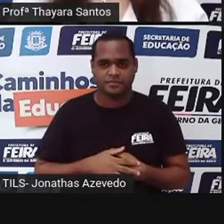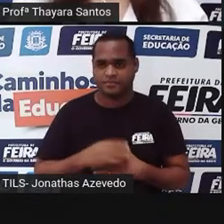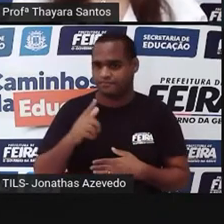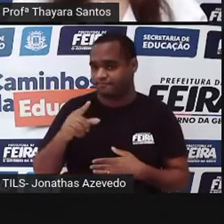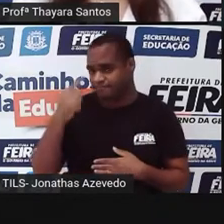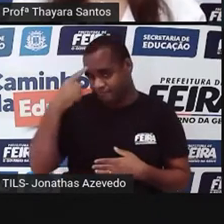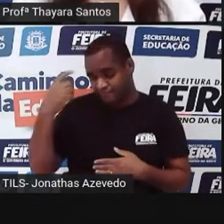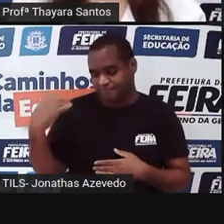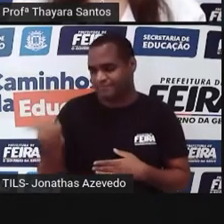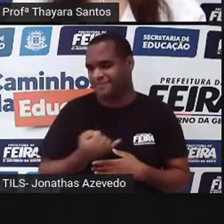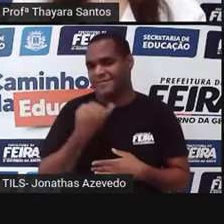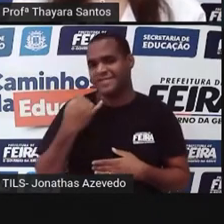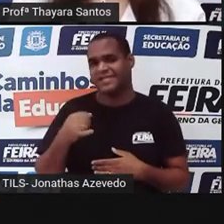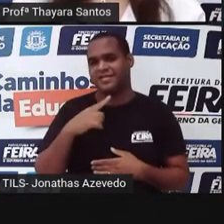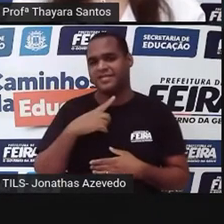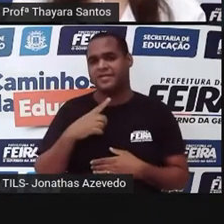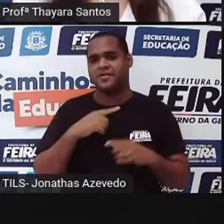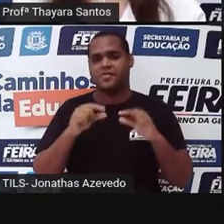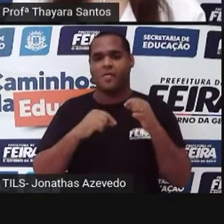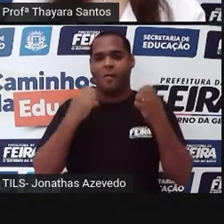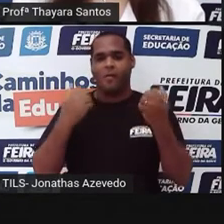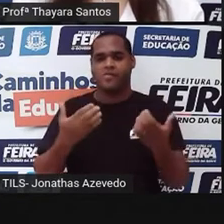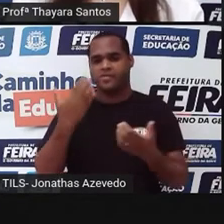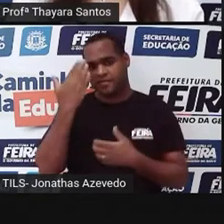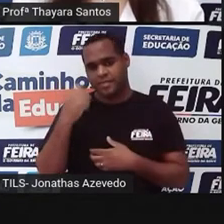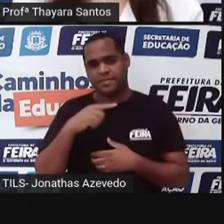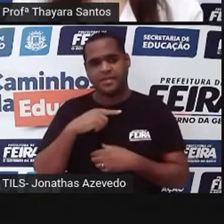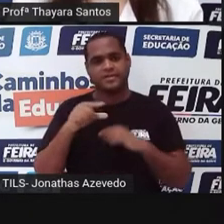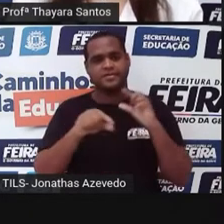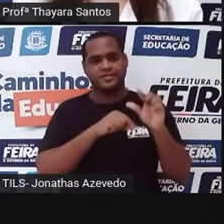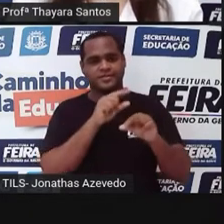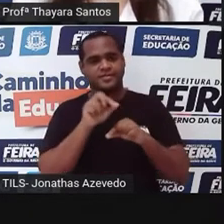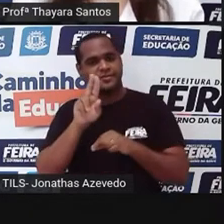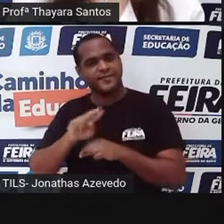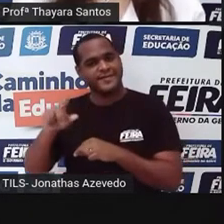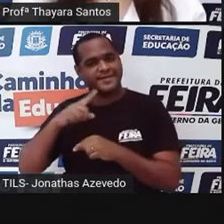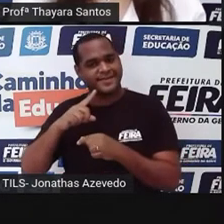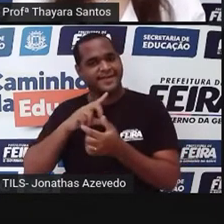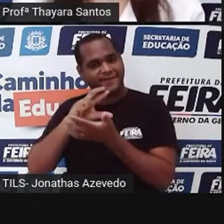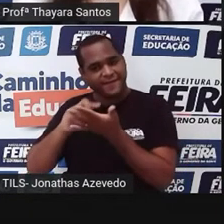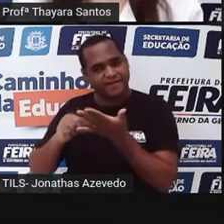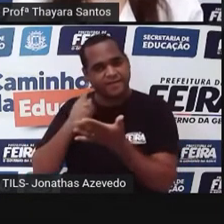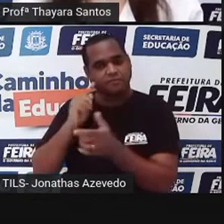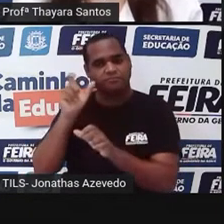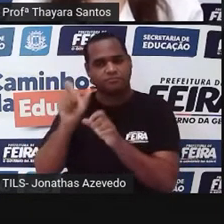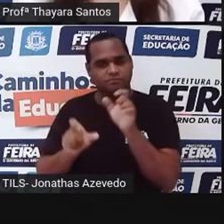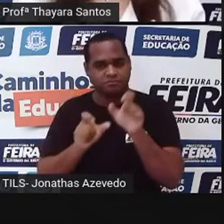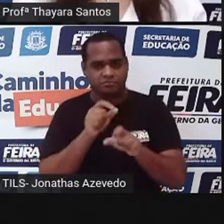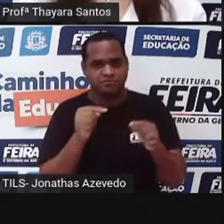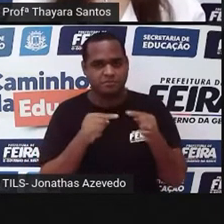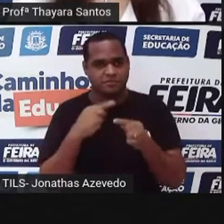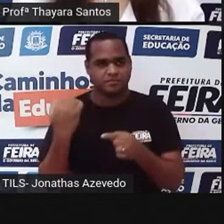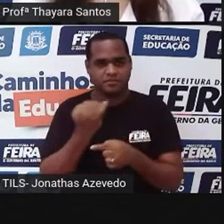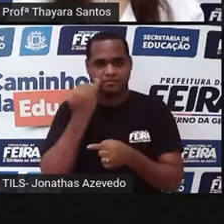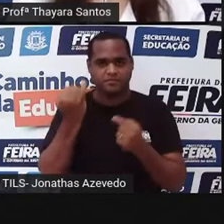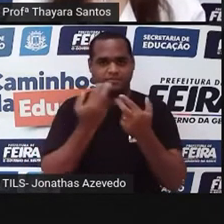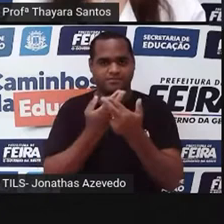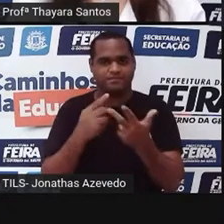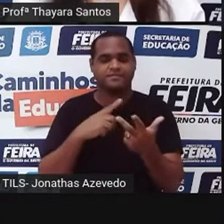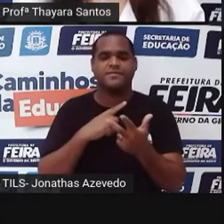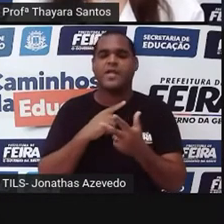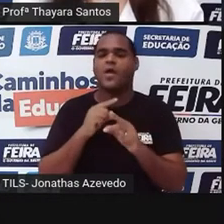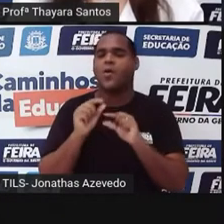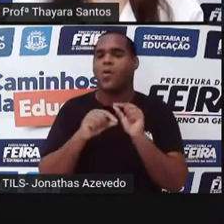coisa que é importante da gente saber. Então, a seleção e a utilização de organismos com características interessantes para a gente